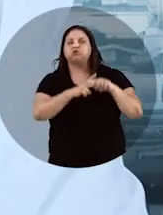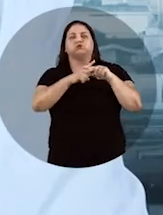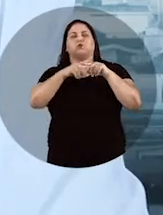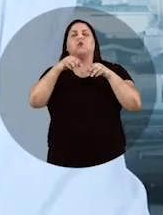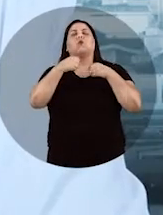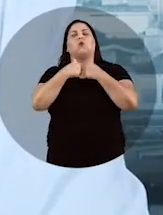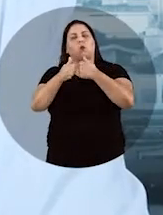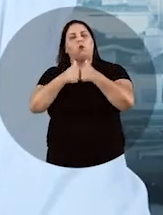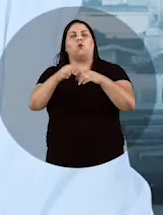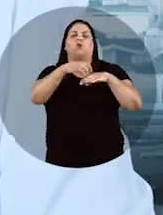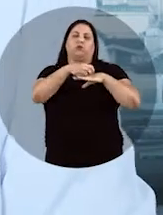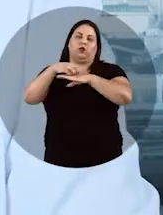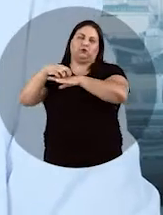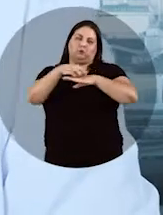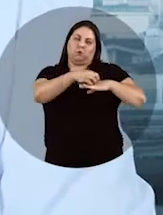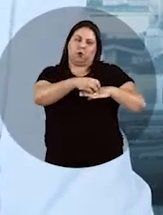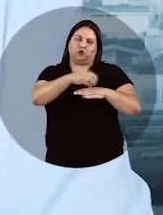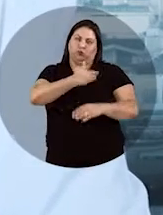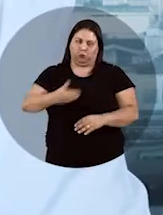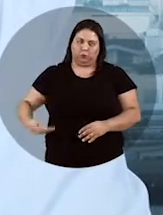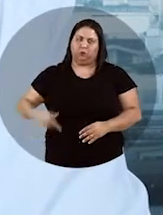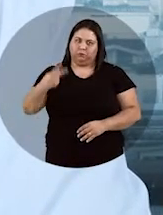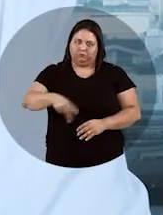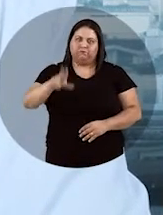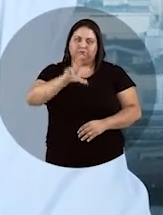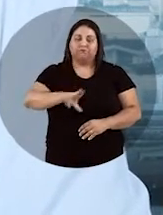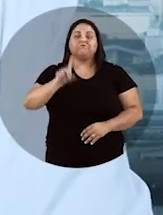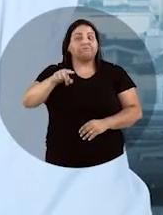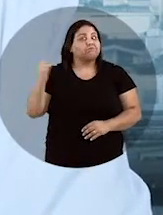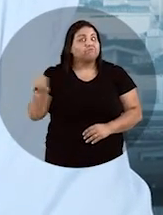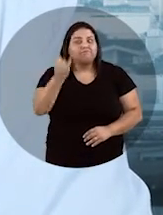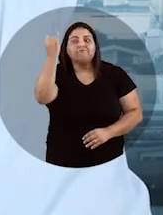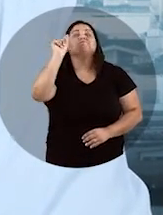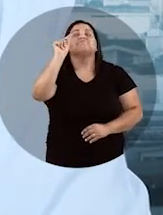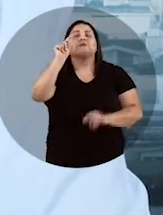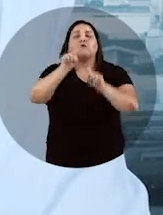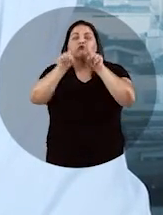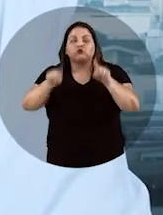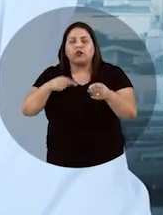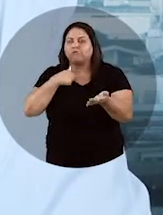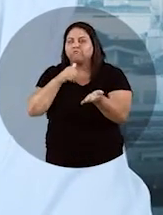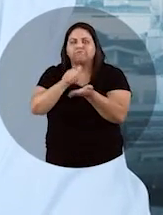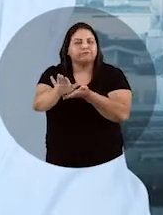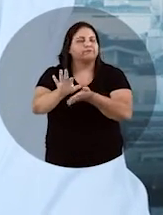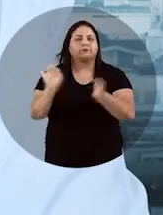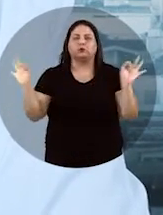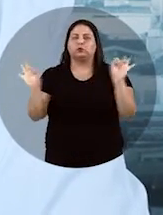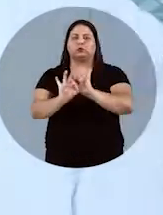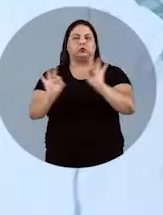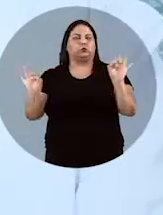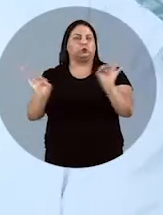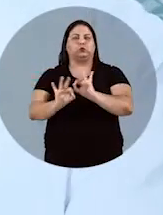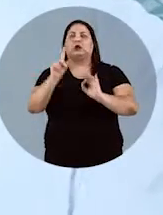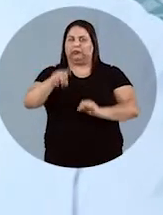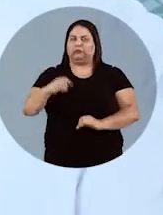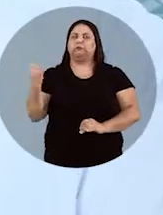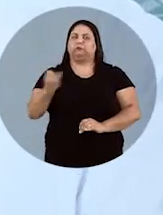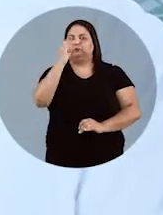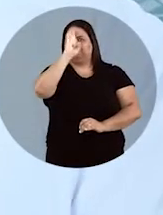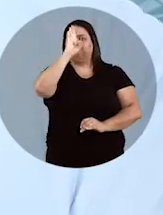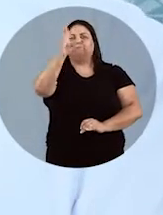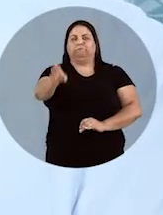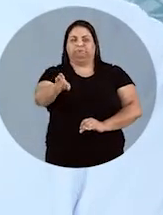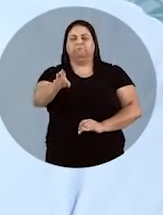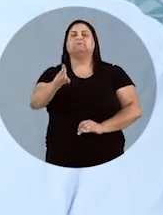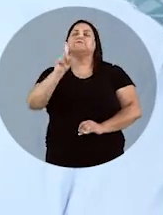o transporte público brasileiro. Agora tem uma coisa importante, sem pôr um empregado do setor na rua. Então, portanto, é dessa